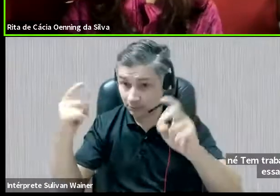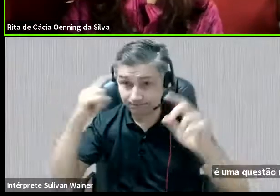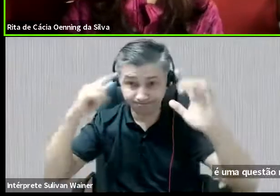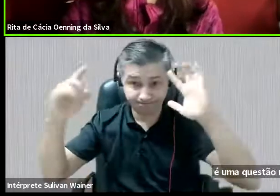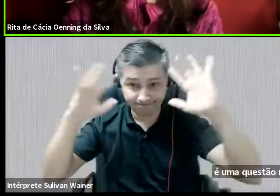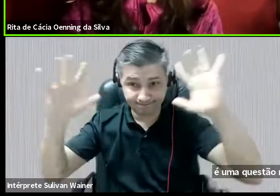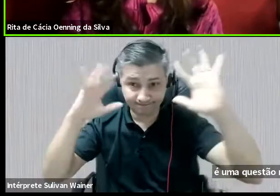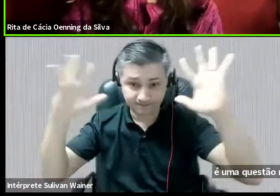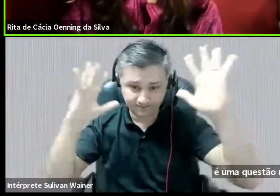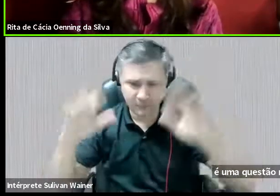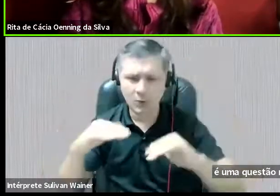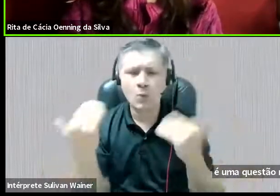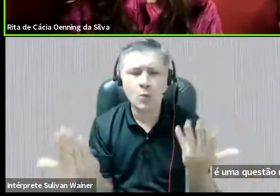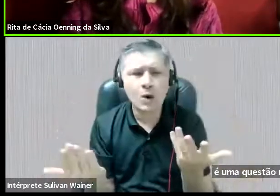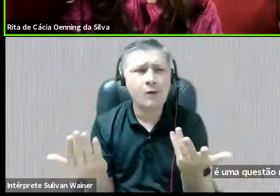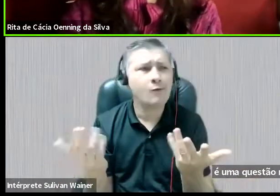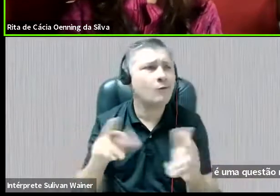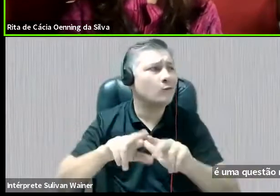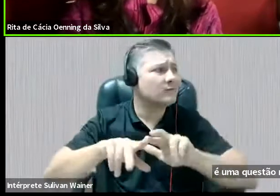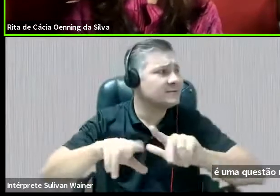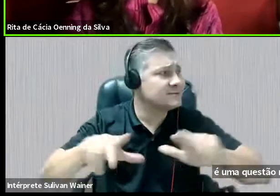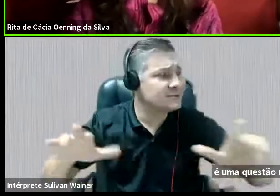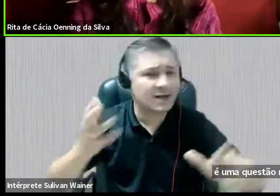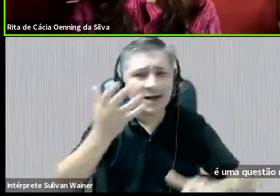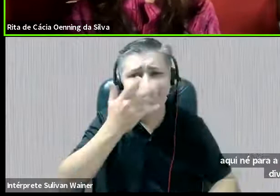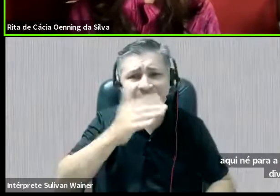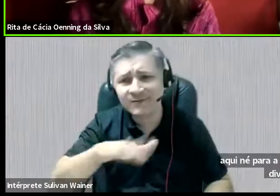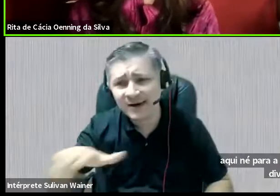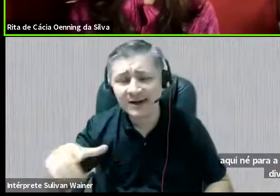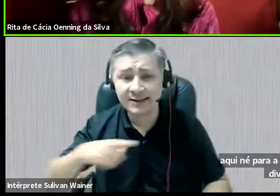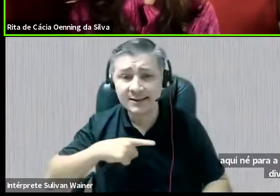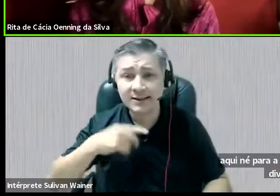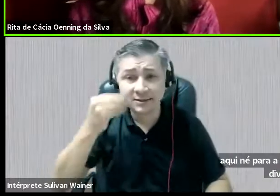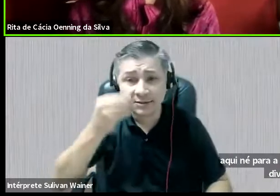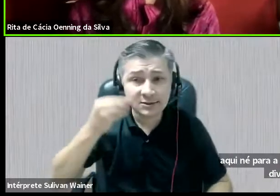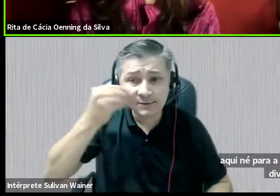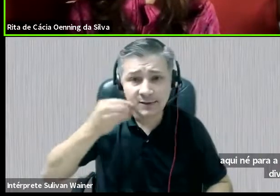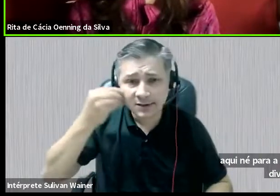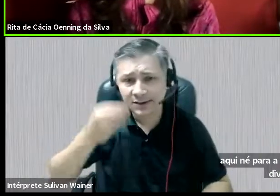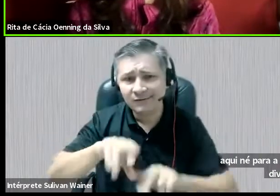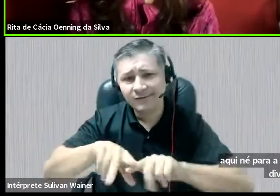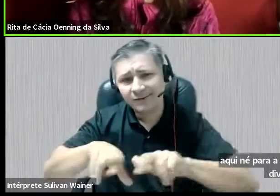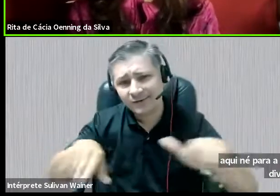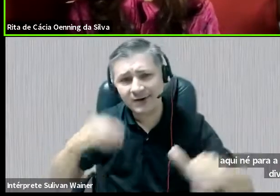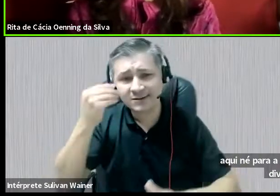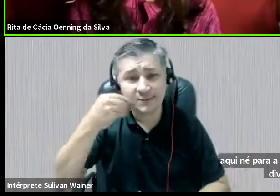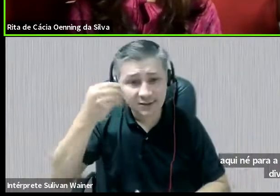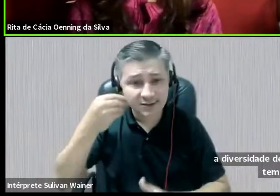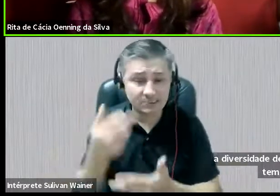qual a diversidade de infância que a gente tem e quais as experiências diversas de infância.